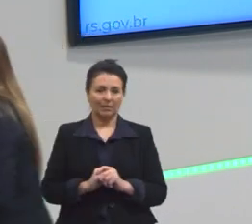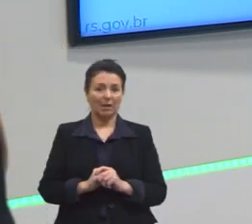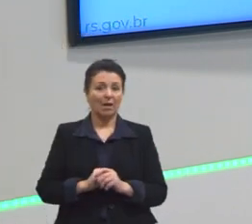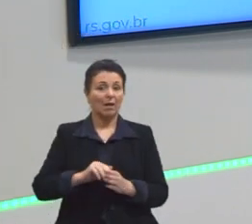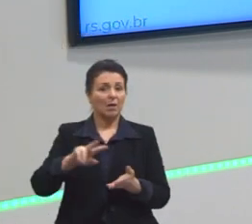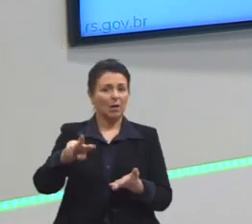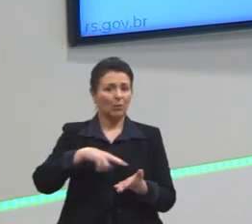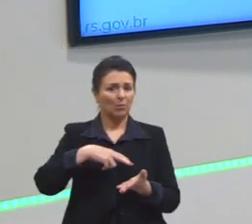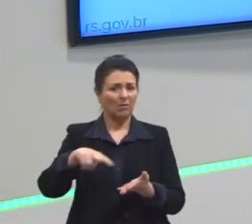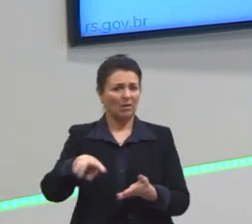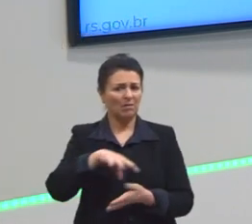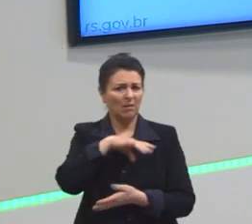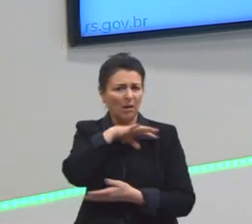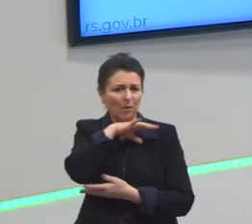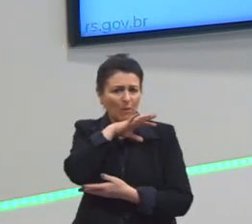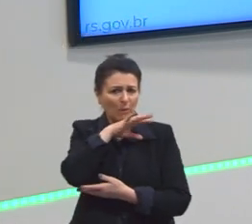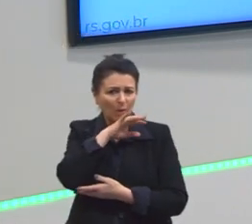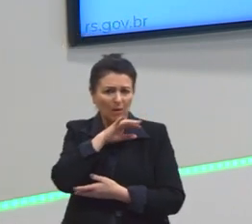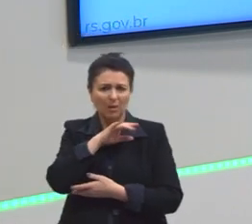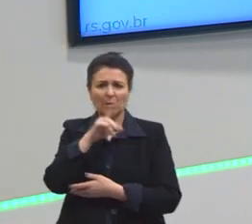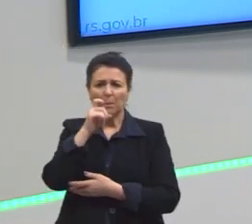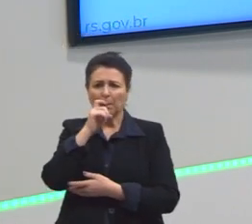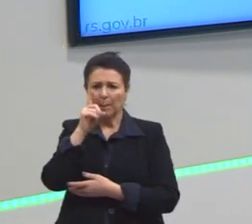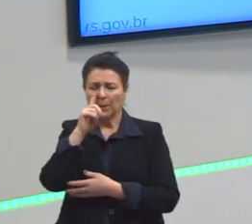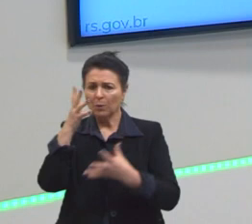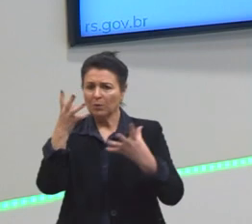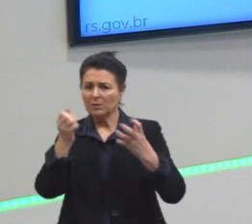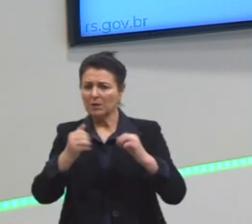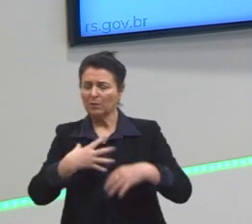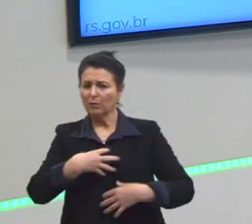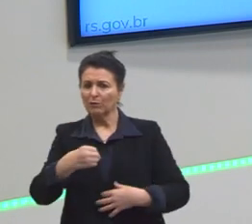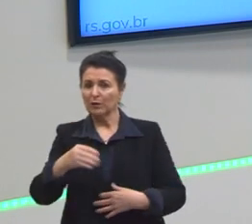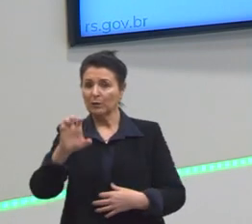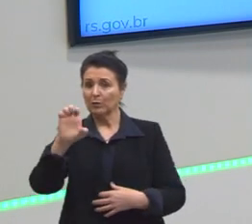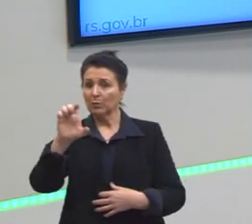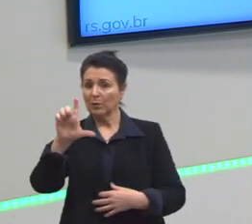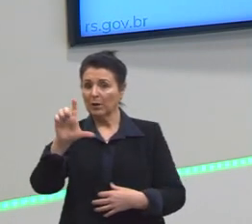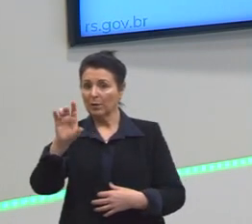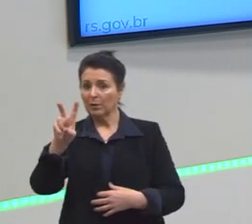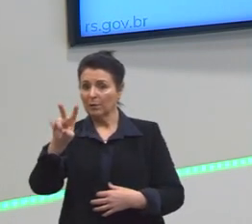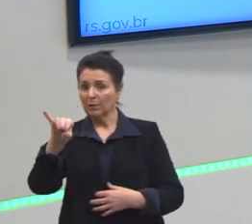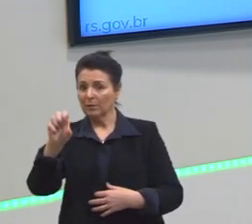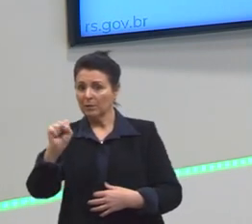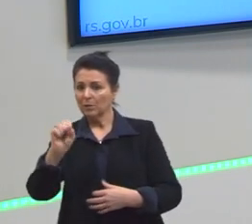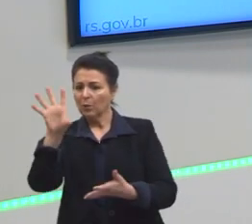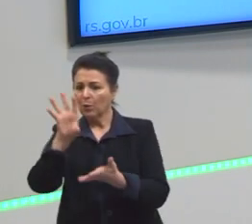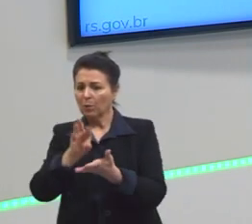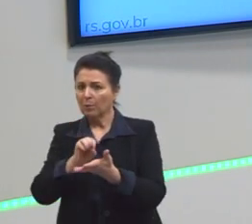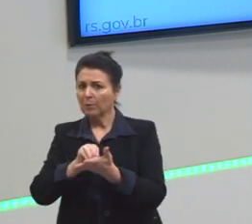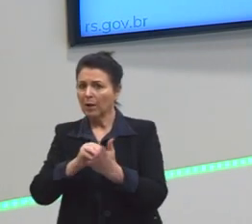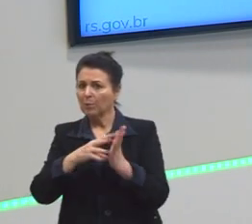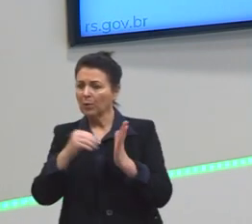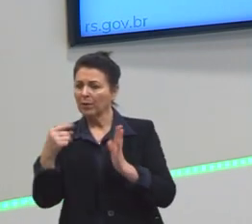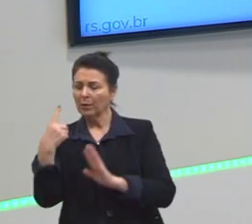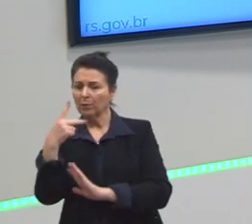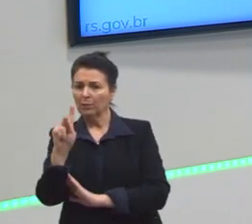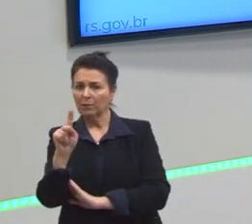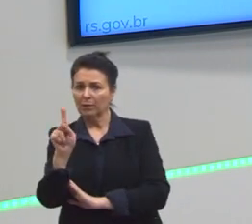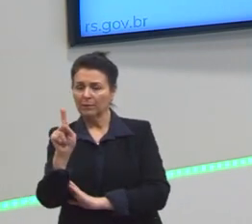Presley traz já nessa perspectiva de quebra de cultura. O que eu falava antes, Tietchan?